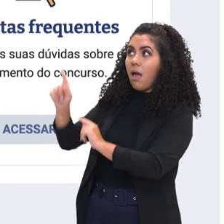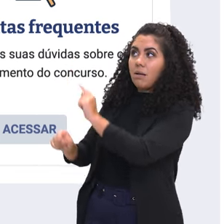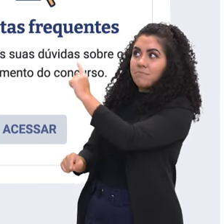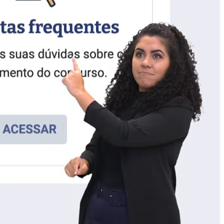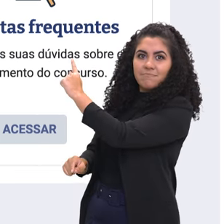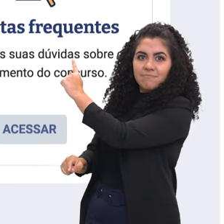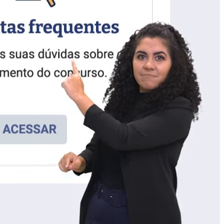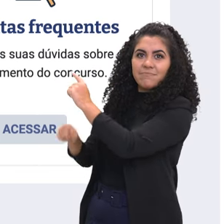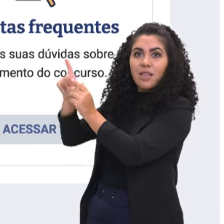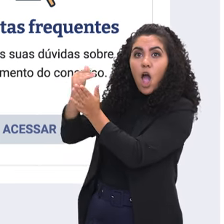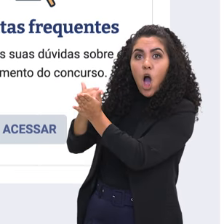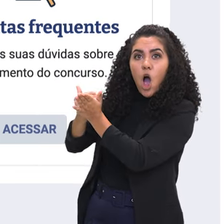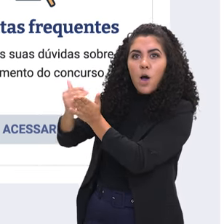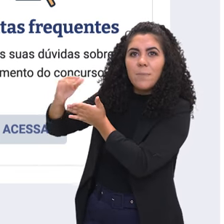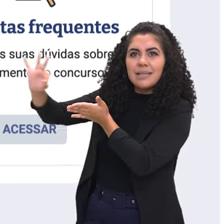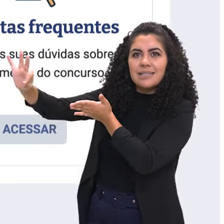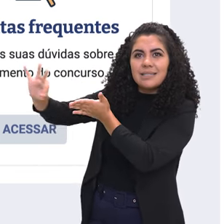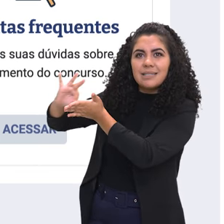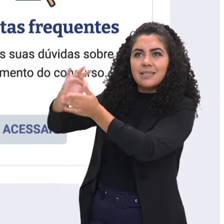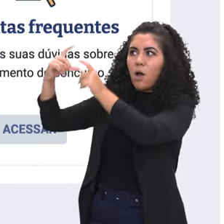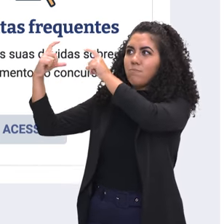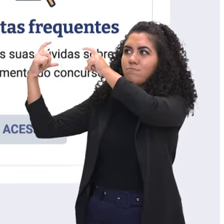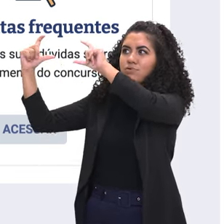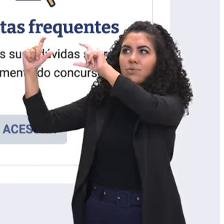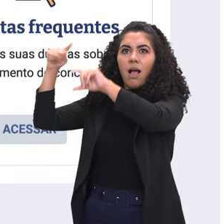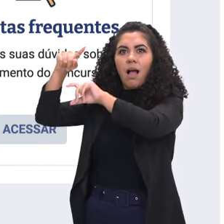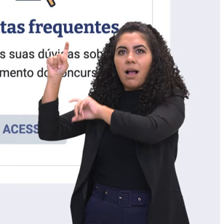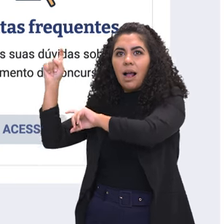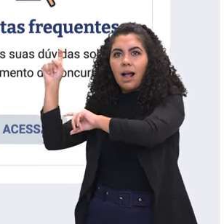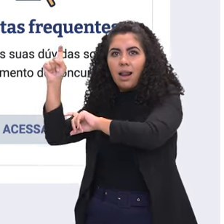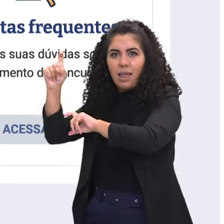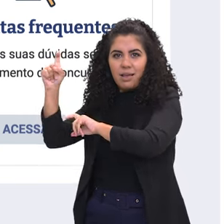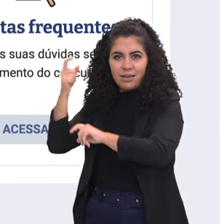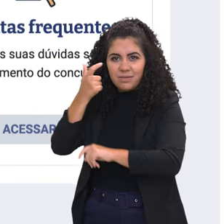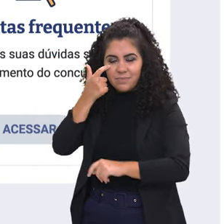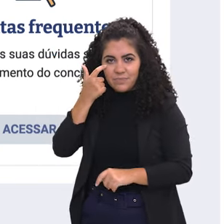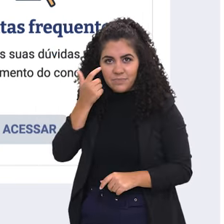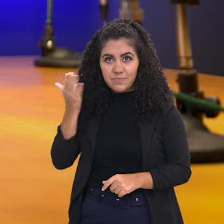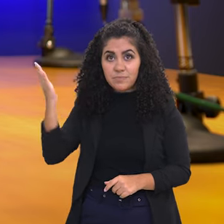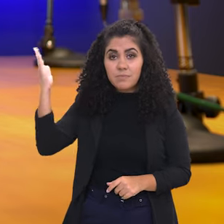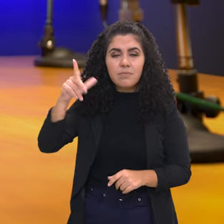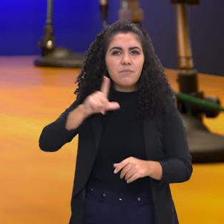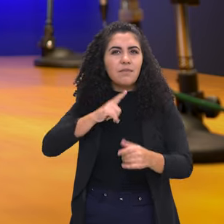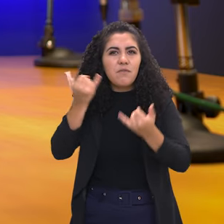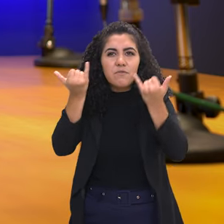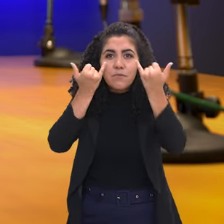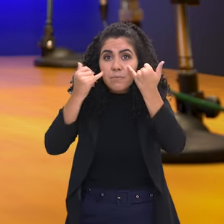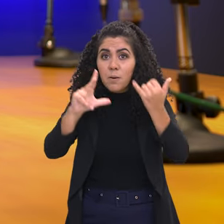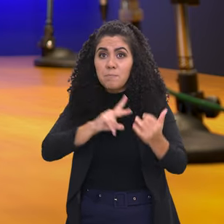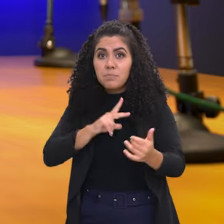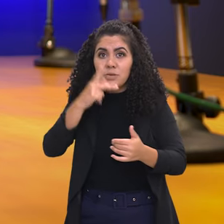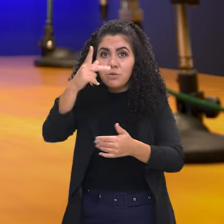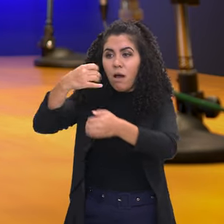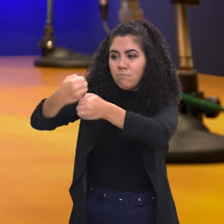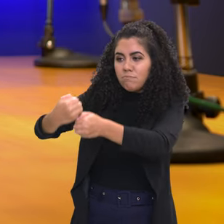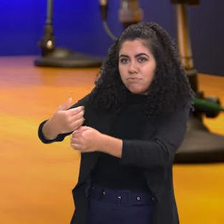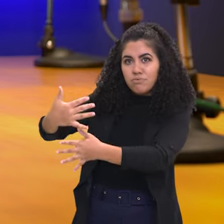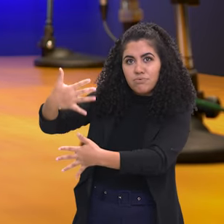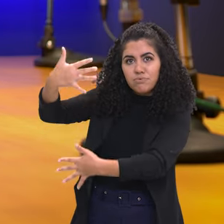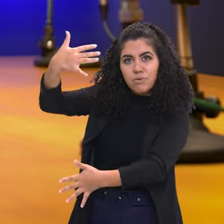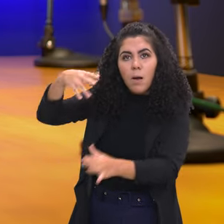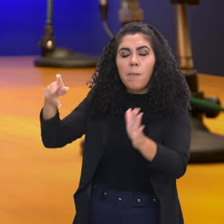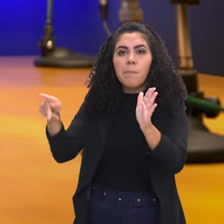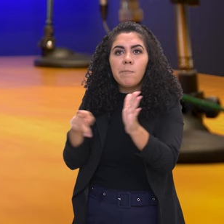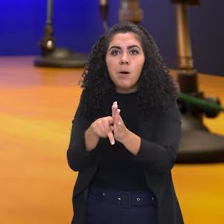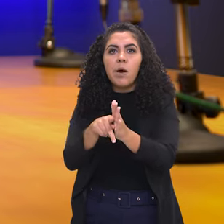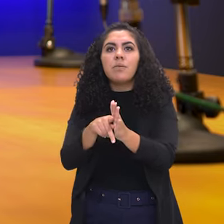no qual está escrito iniciar sua inscrição. E é o que a gente vai fazer agora neste momento. Você vai ter que inserir uma série de dados pessoais que o